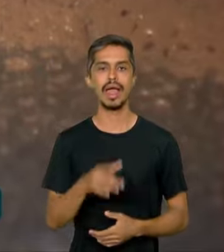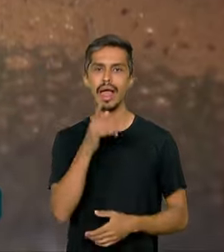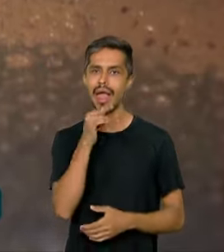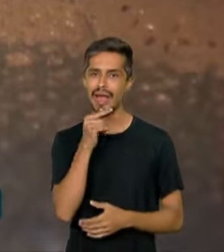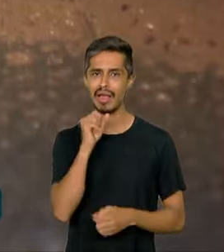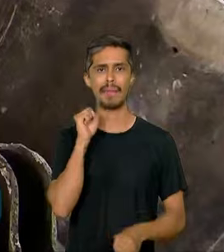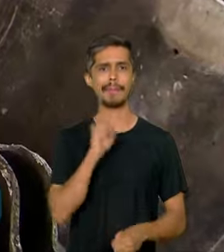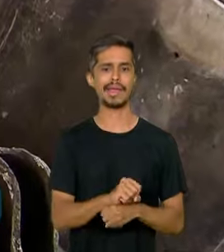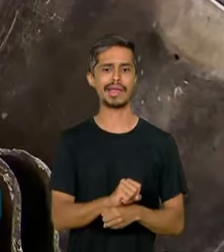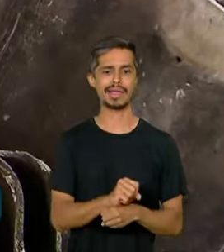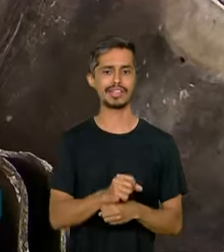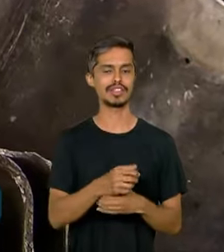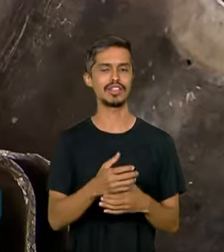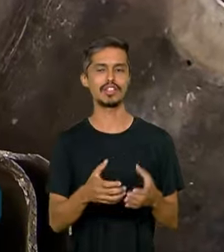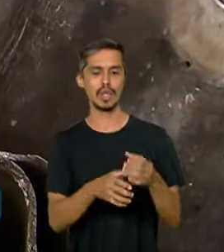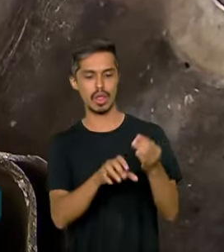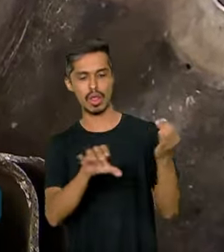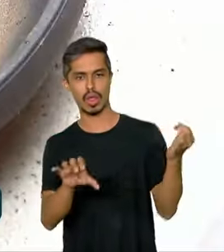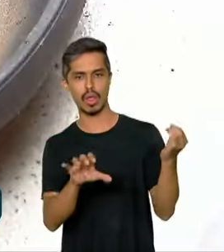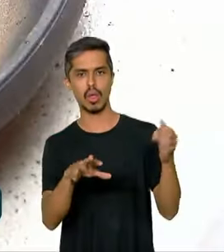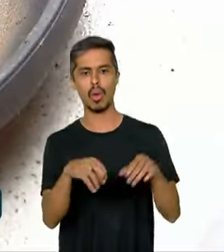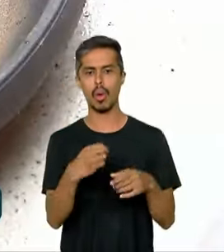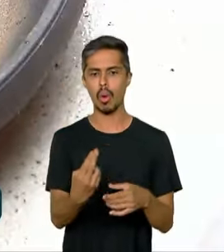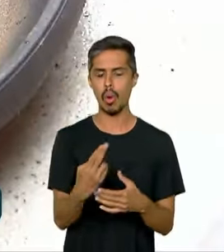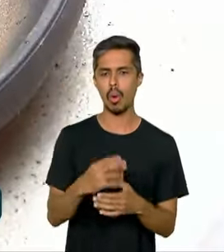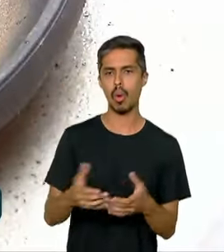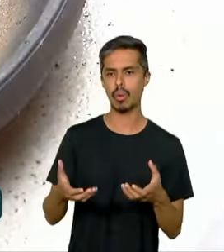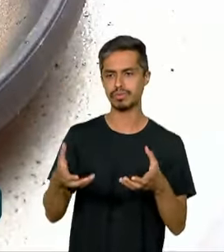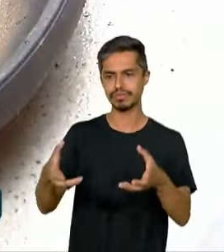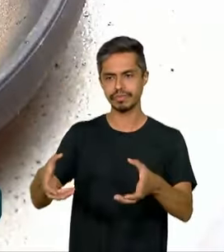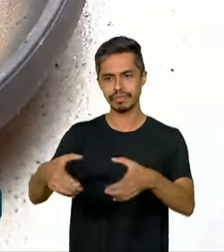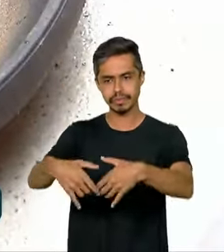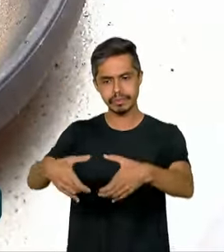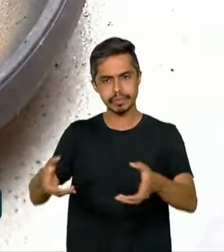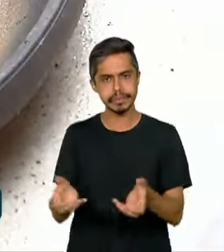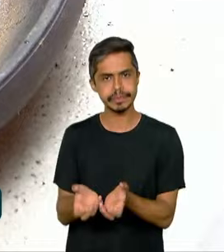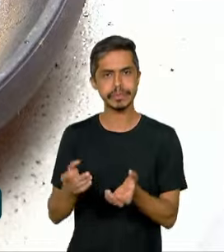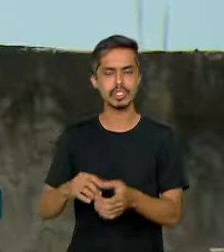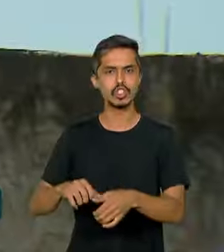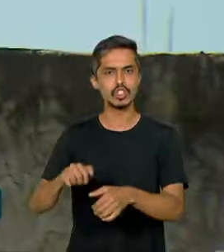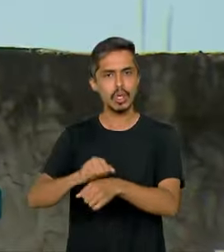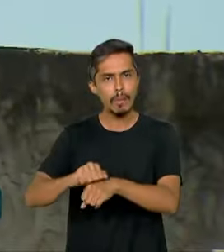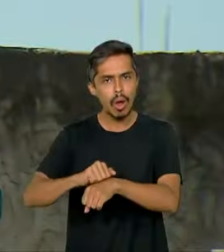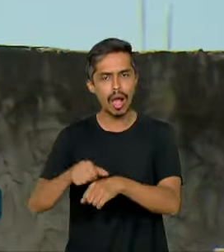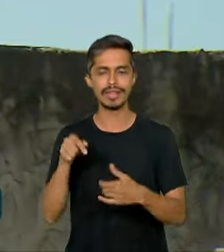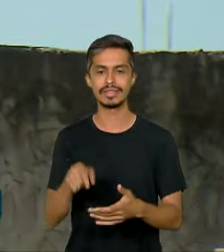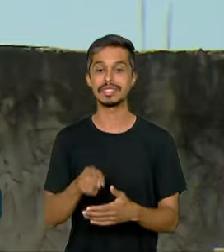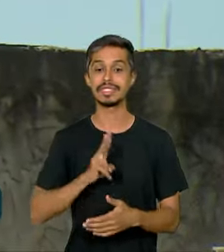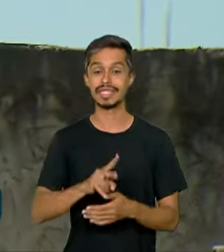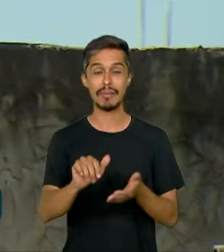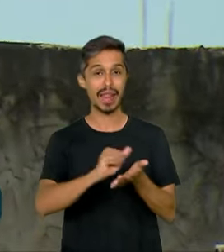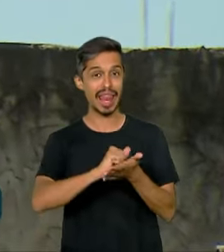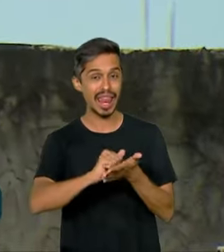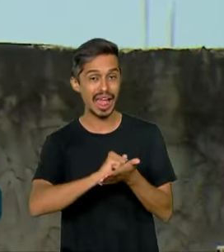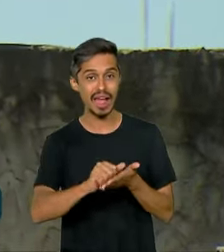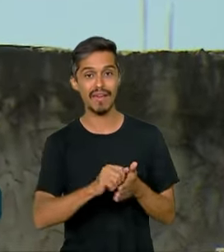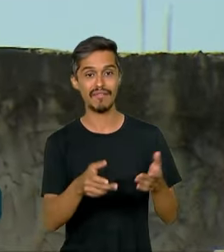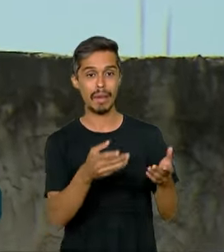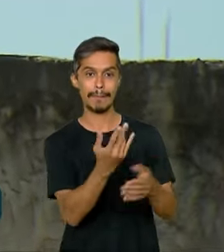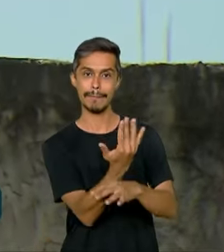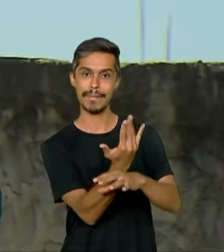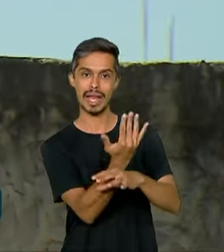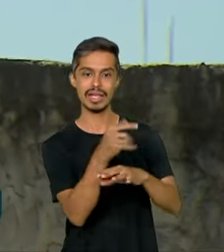parada em garrafas ou pneus velhos, sempre lave os pratinhos de plantas, mantenha as caixas d'águas